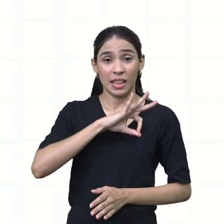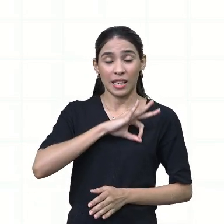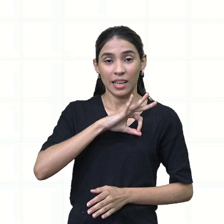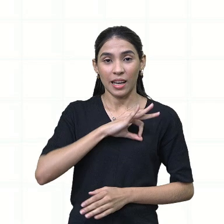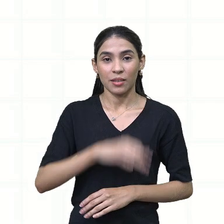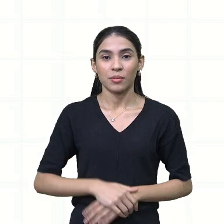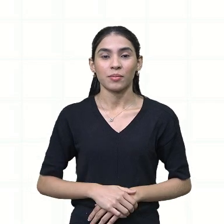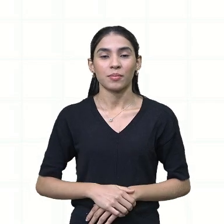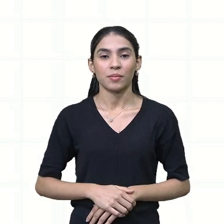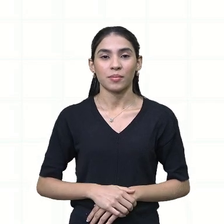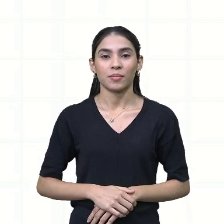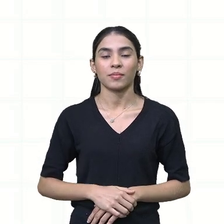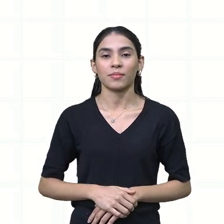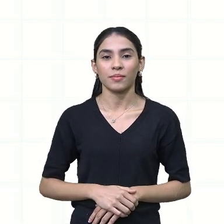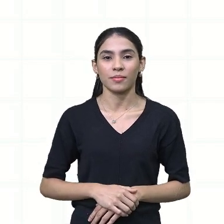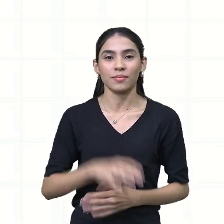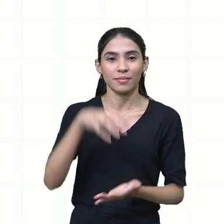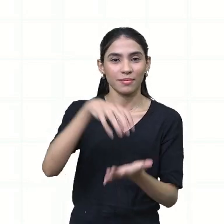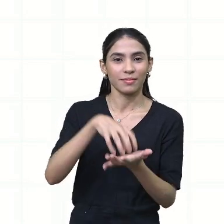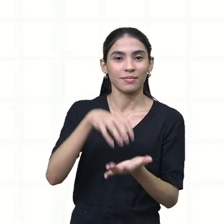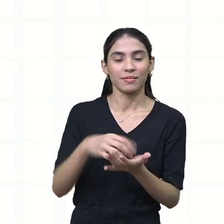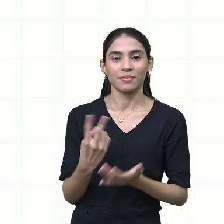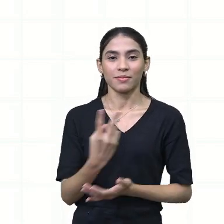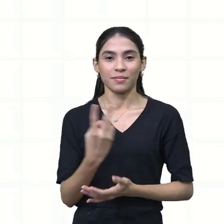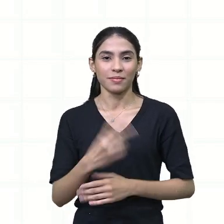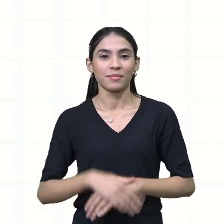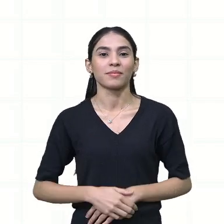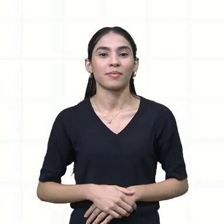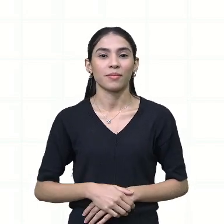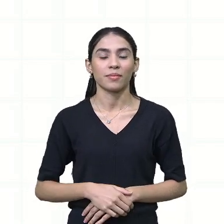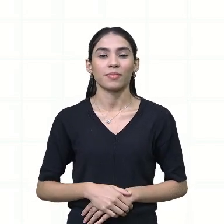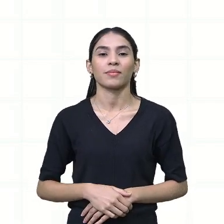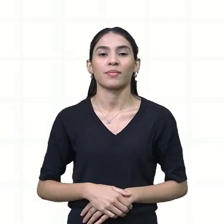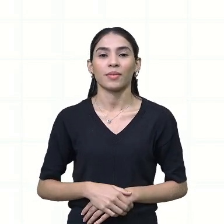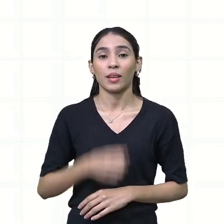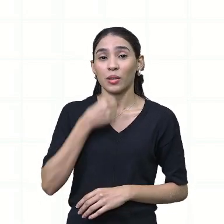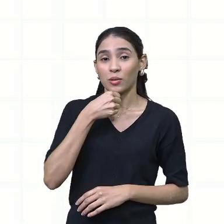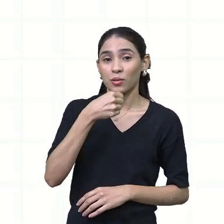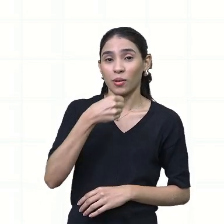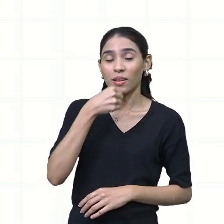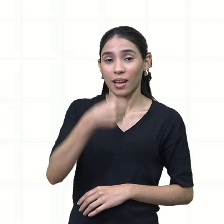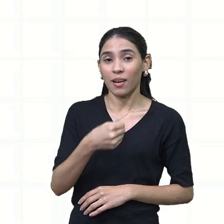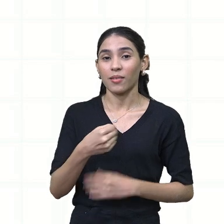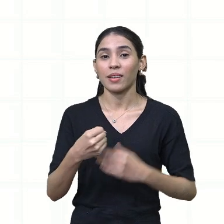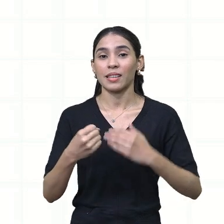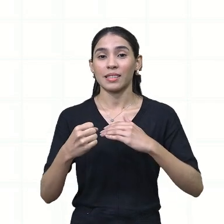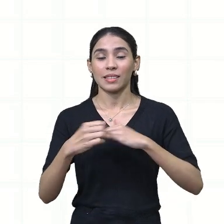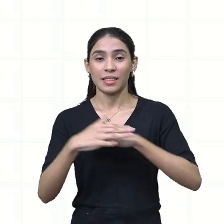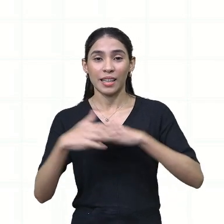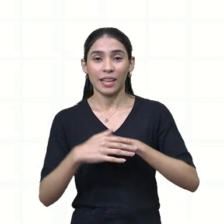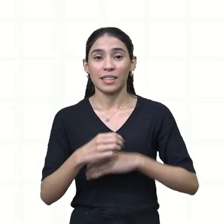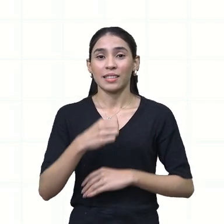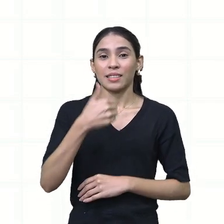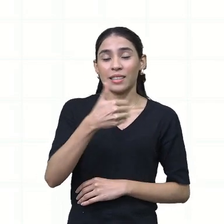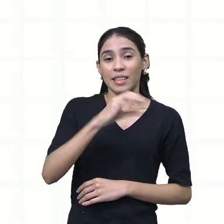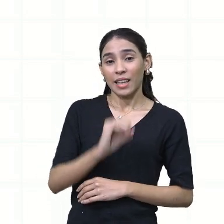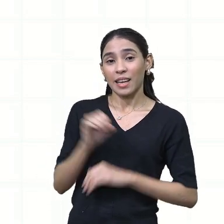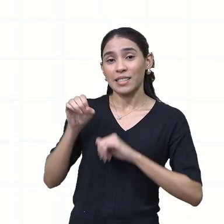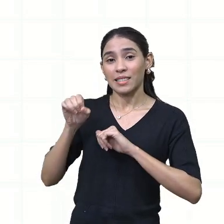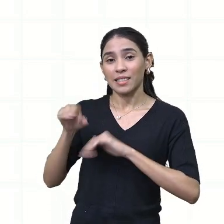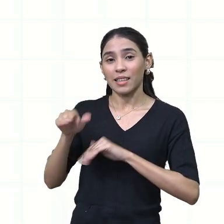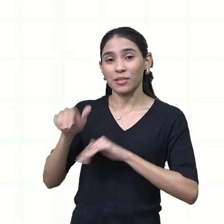2º Distrito Policial, Jornal da Cidade, 10 de setembro.